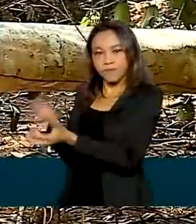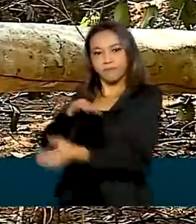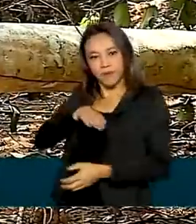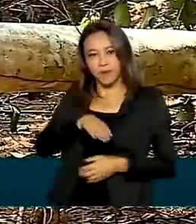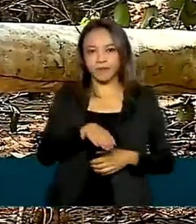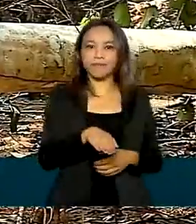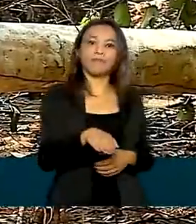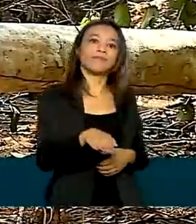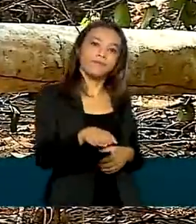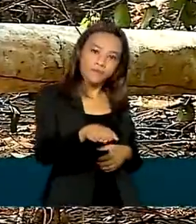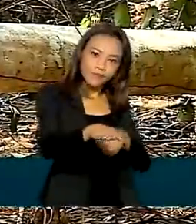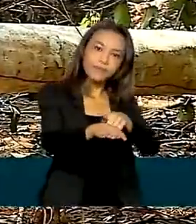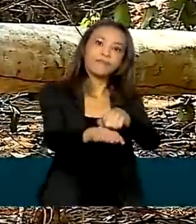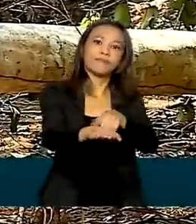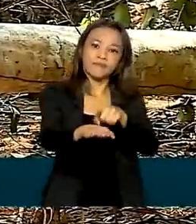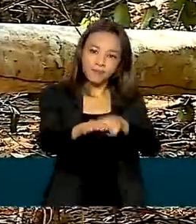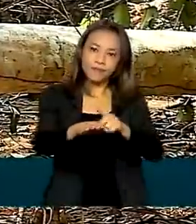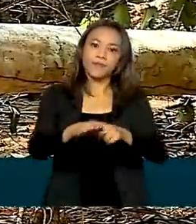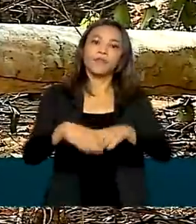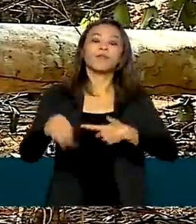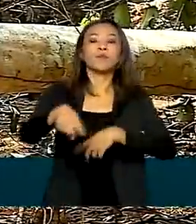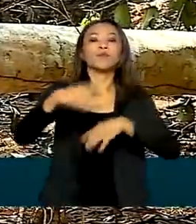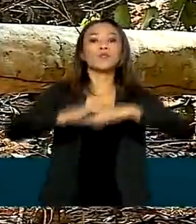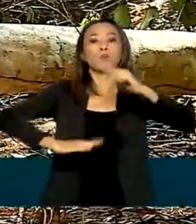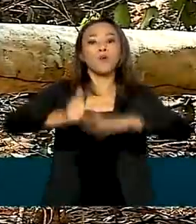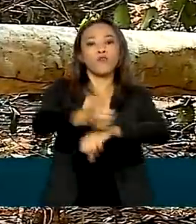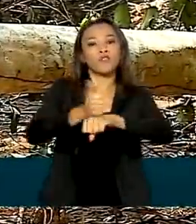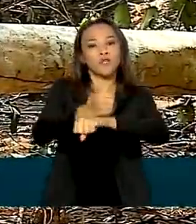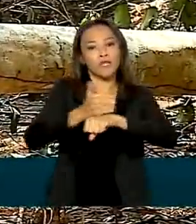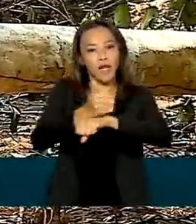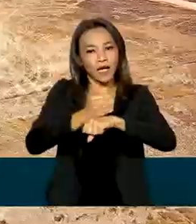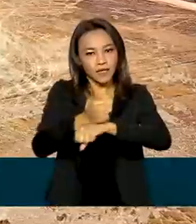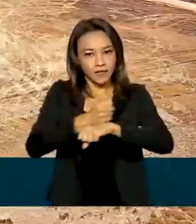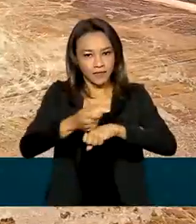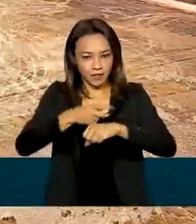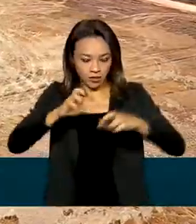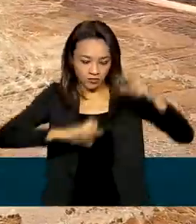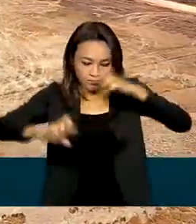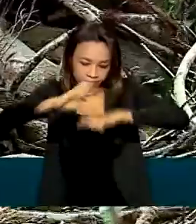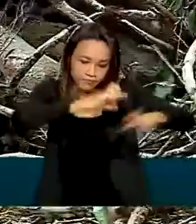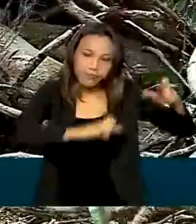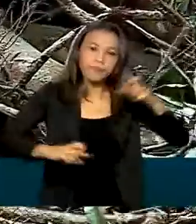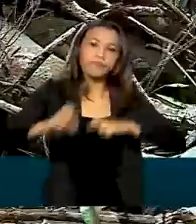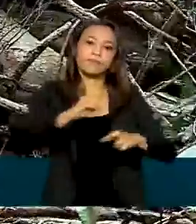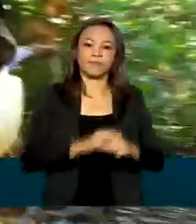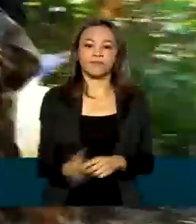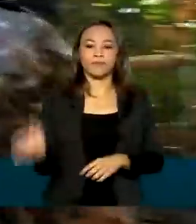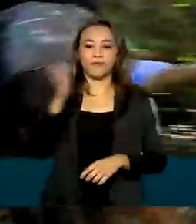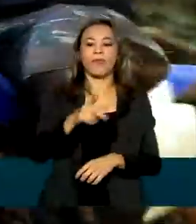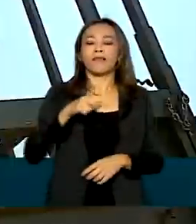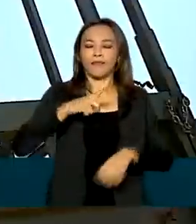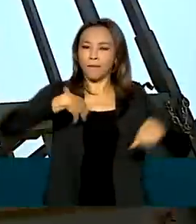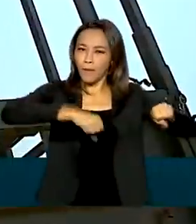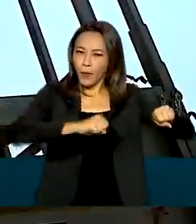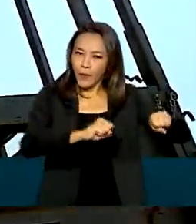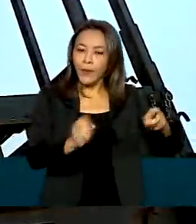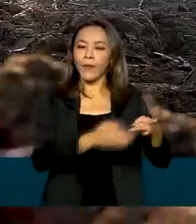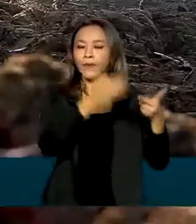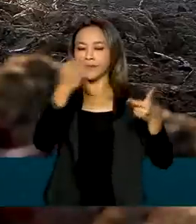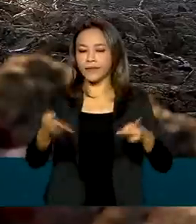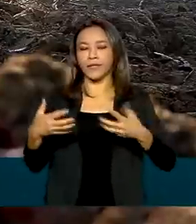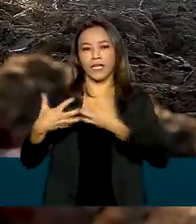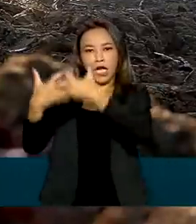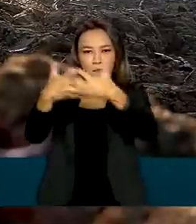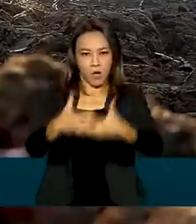dos trabalhadores do ICMBio, do Exército e da Polícia Civil de Rondônia. A mega-operação tem tratores, motos, caminhões,